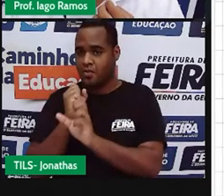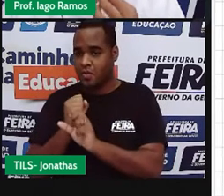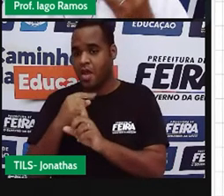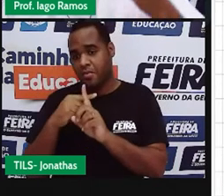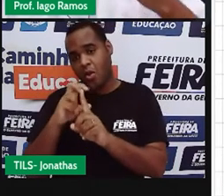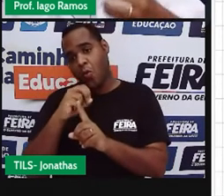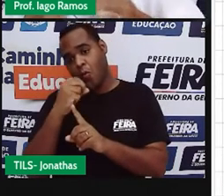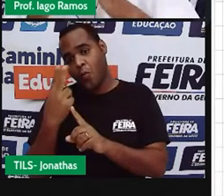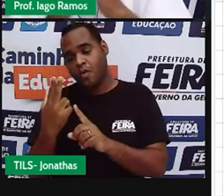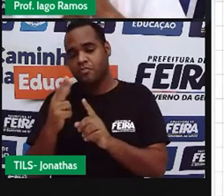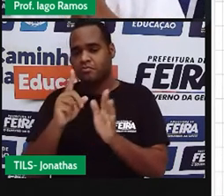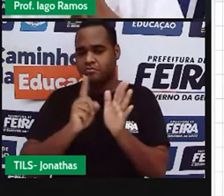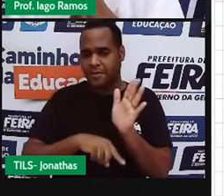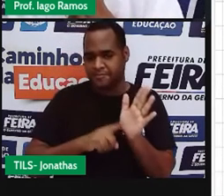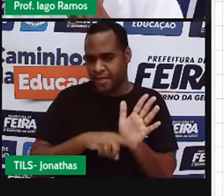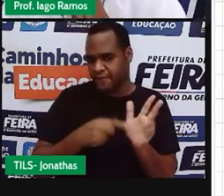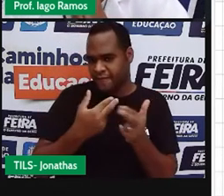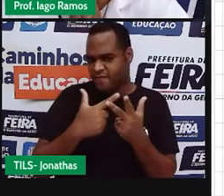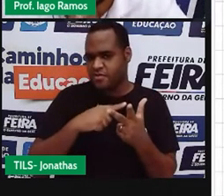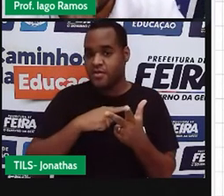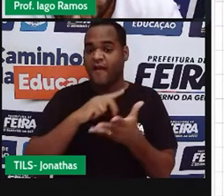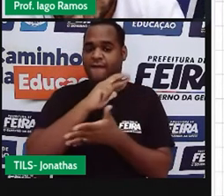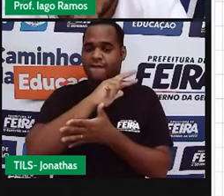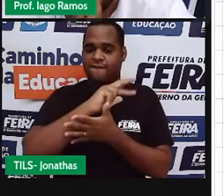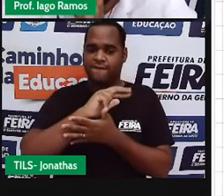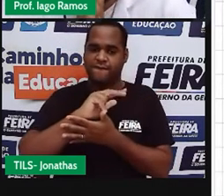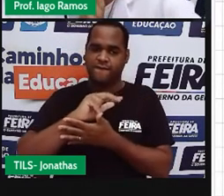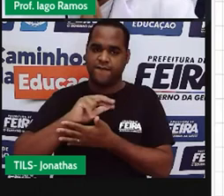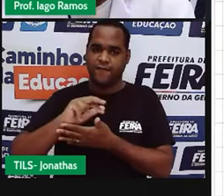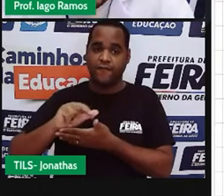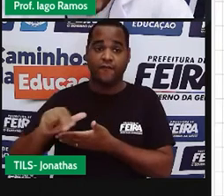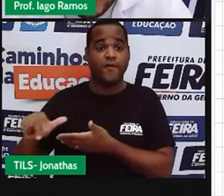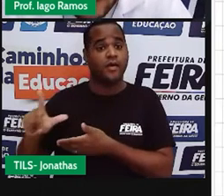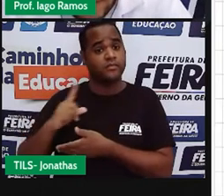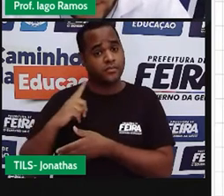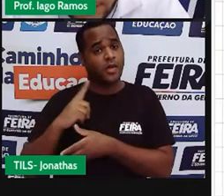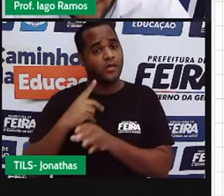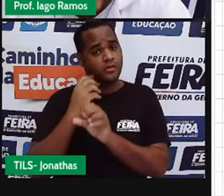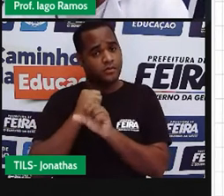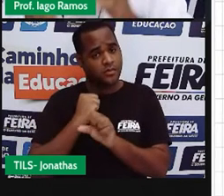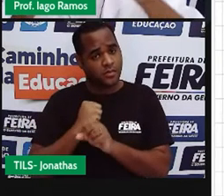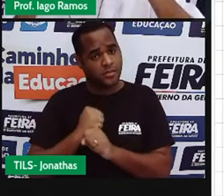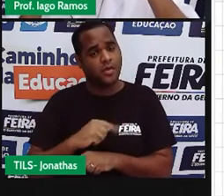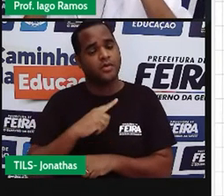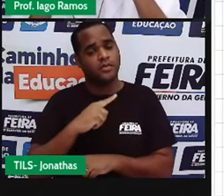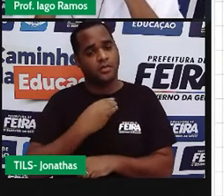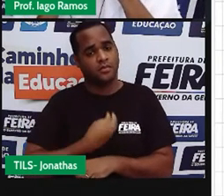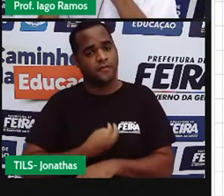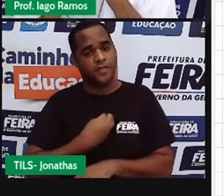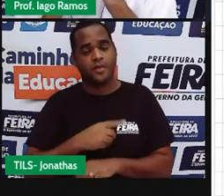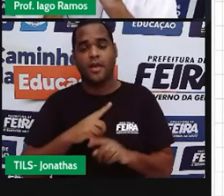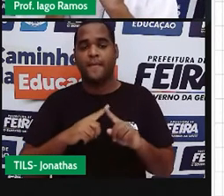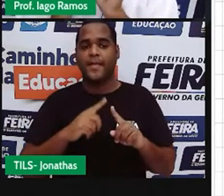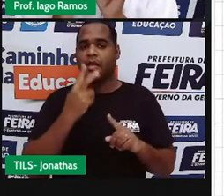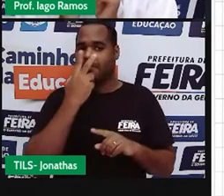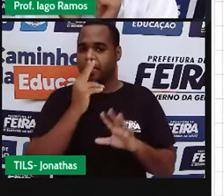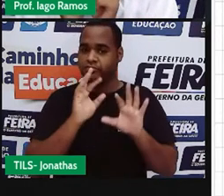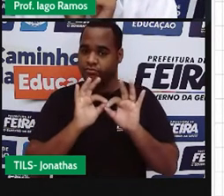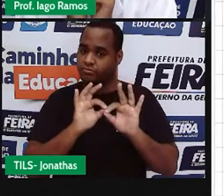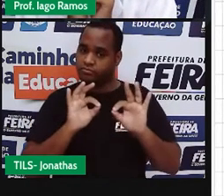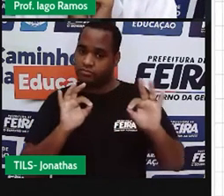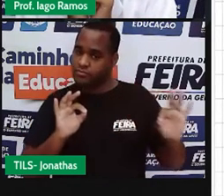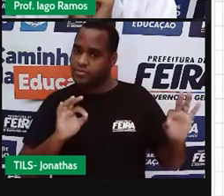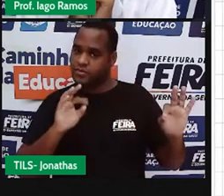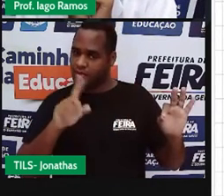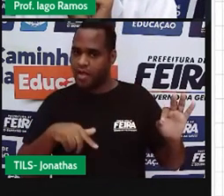aqui para baixo, eu consigo fazer infinitos pontos que a distância desses pontos